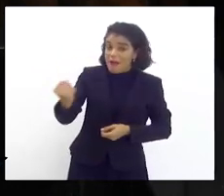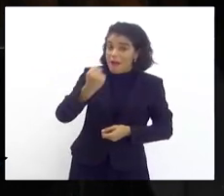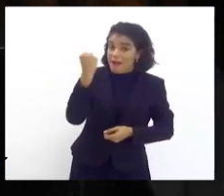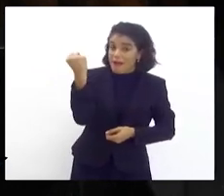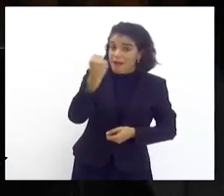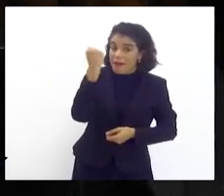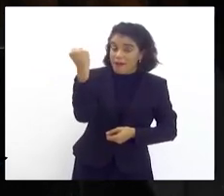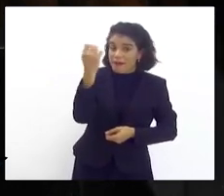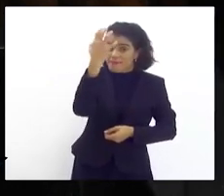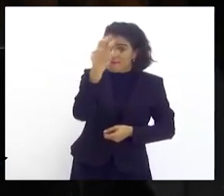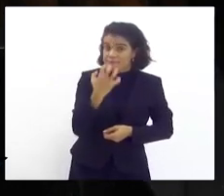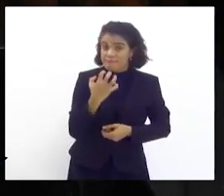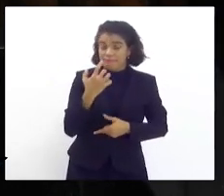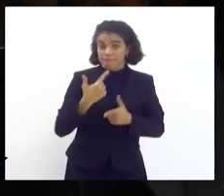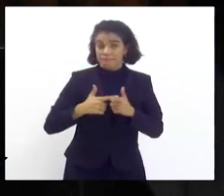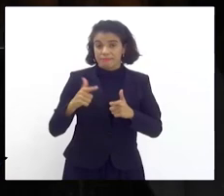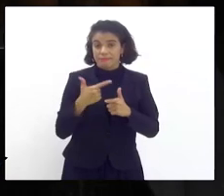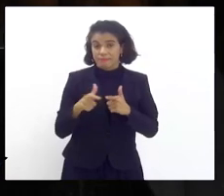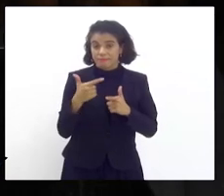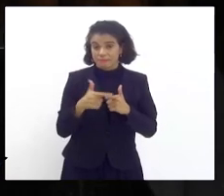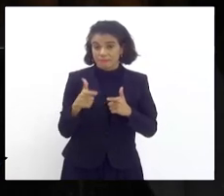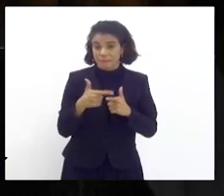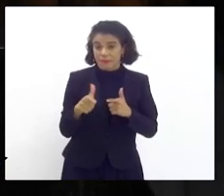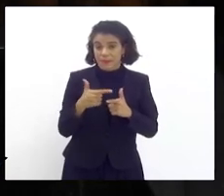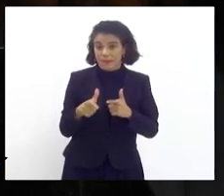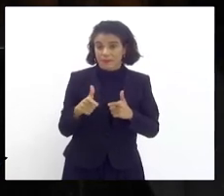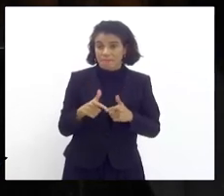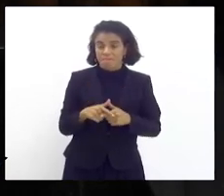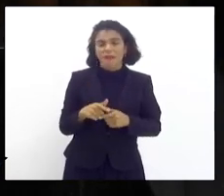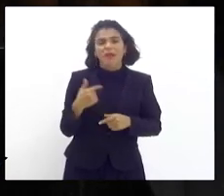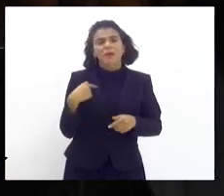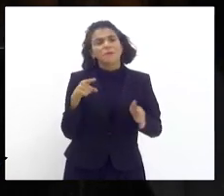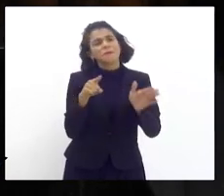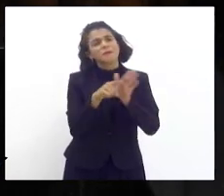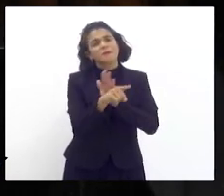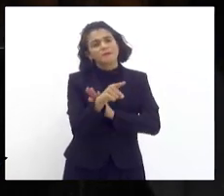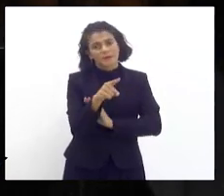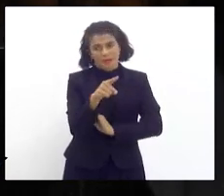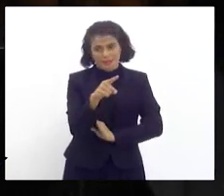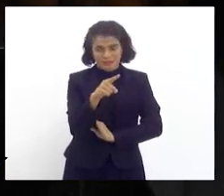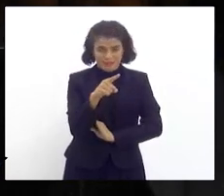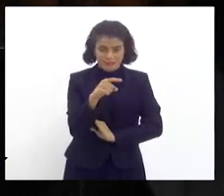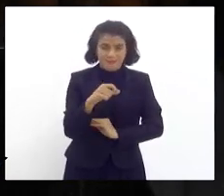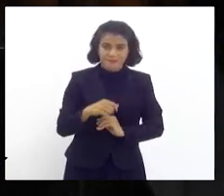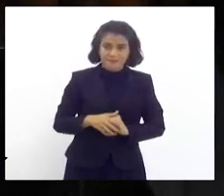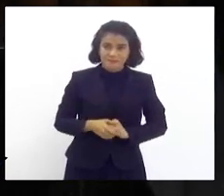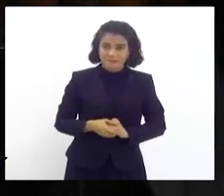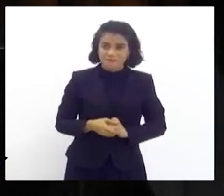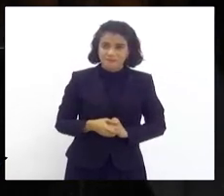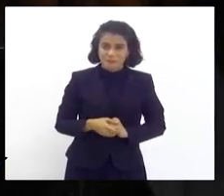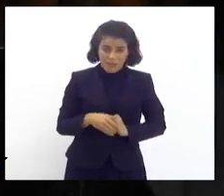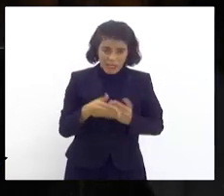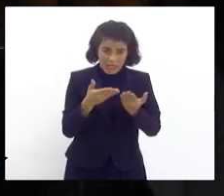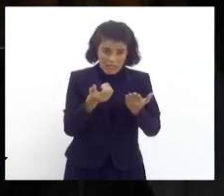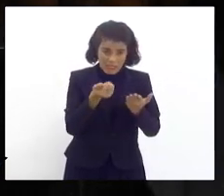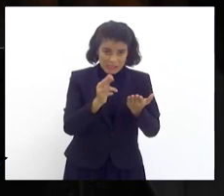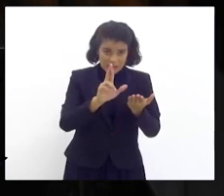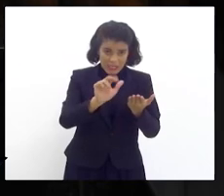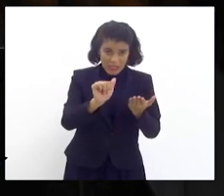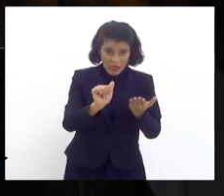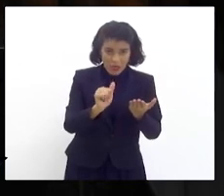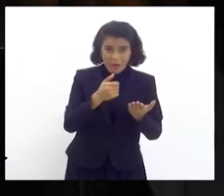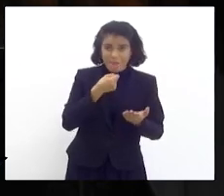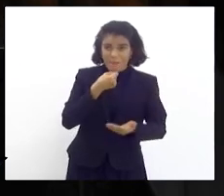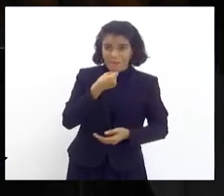problema, deputada Lucinha. Eu perguntaria à vossa excelência para concluir, deputada Lucinha, se a senhora vai fazer uso da